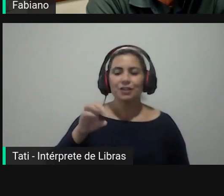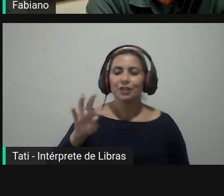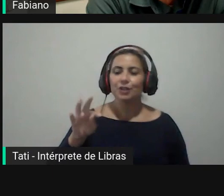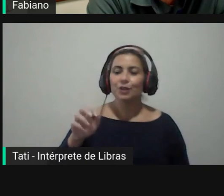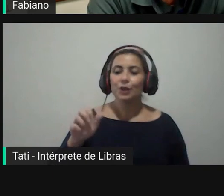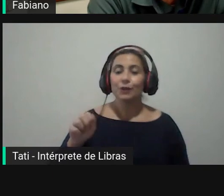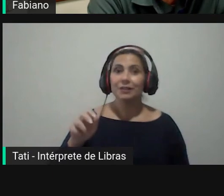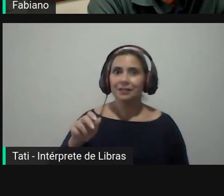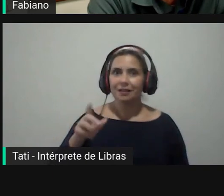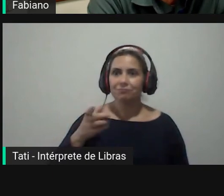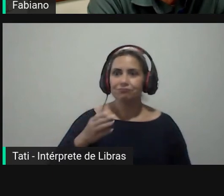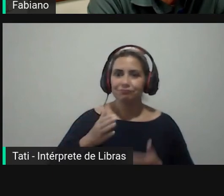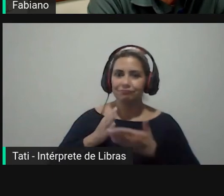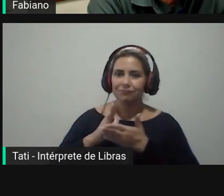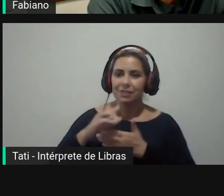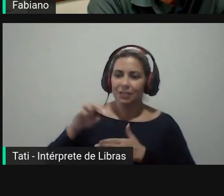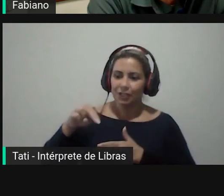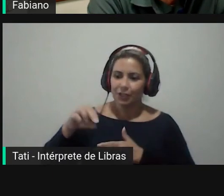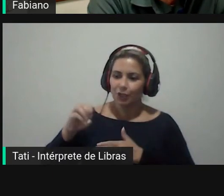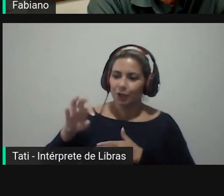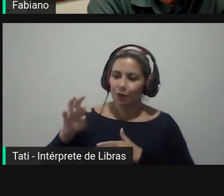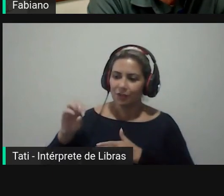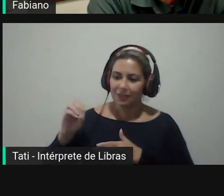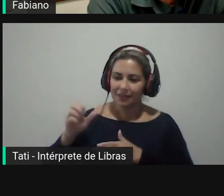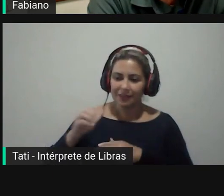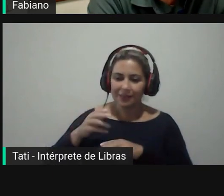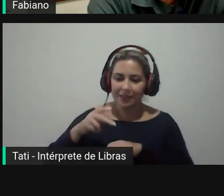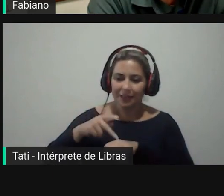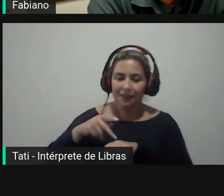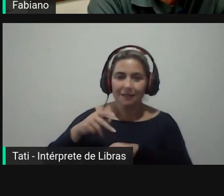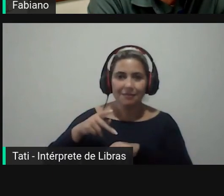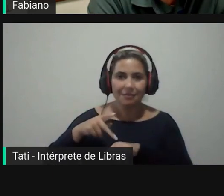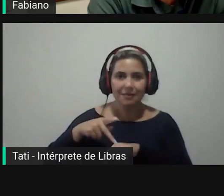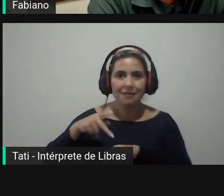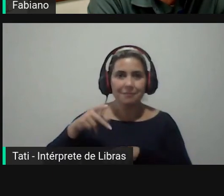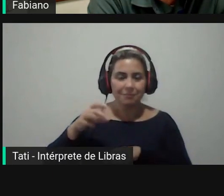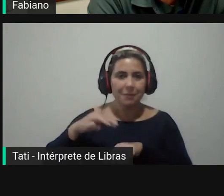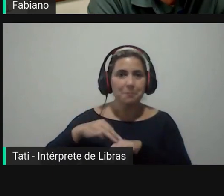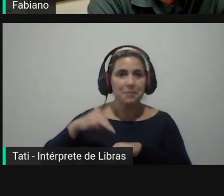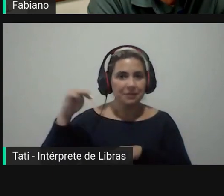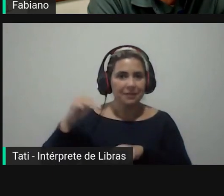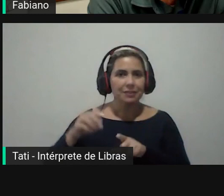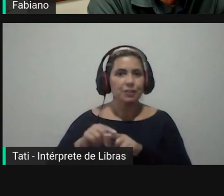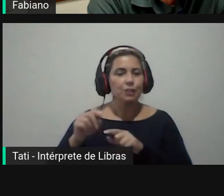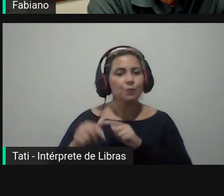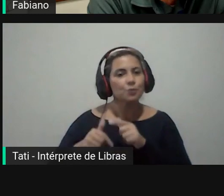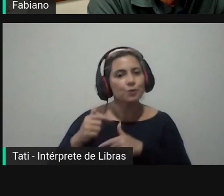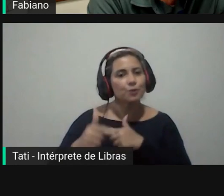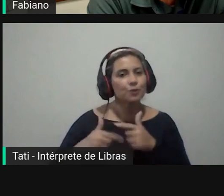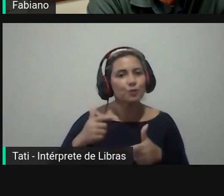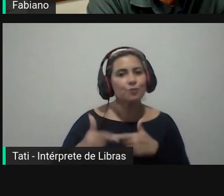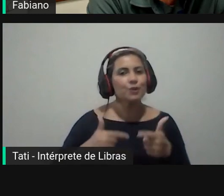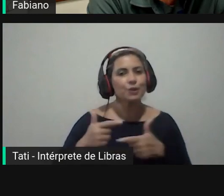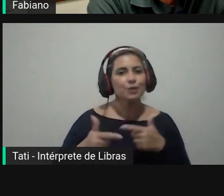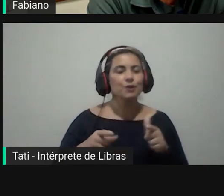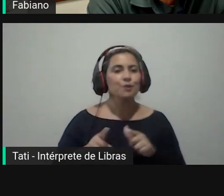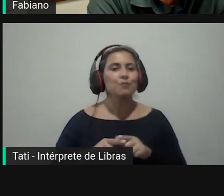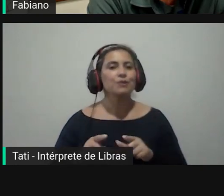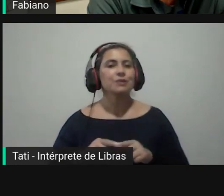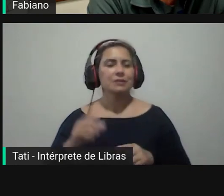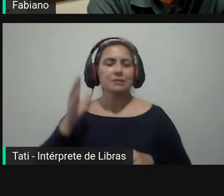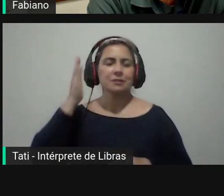é uma vitória incrível magnífica o que evidencia a qualidade a seriedade do trabalho protagonizado nós sabemos a